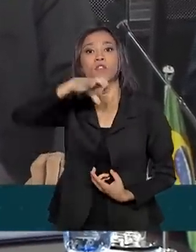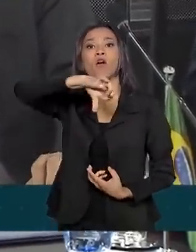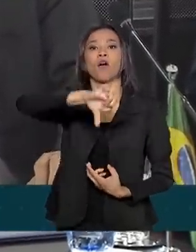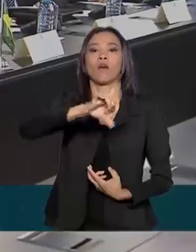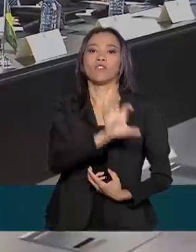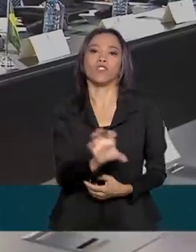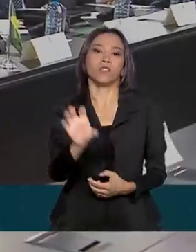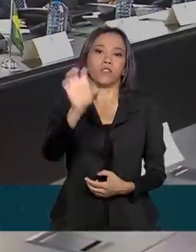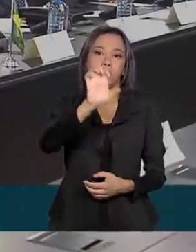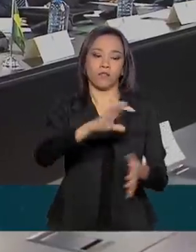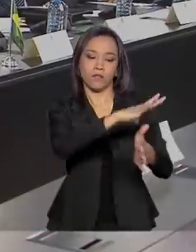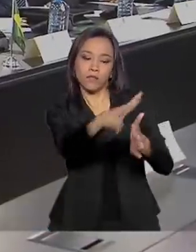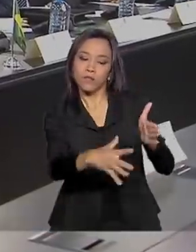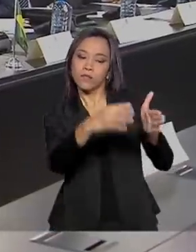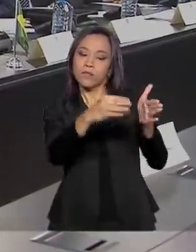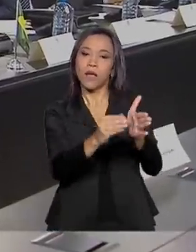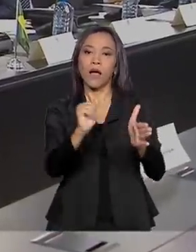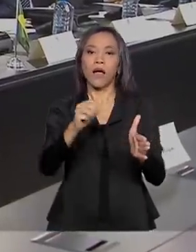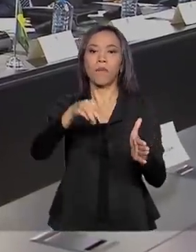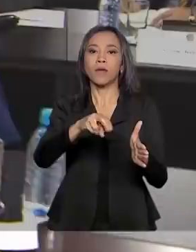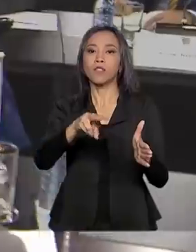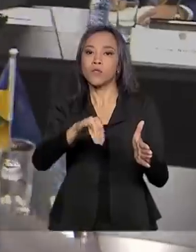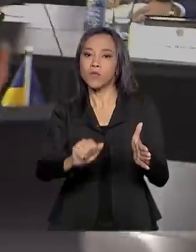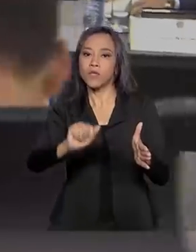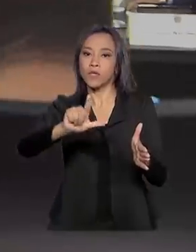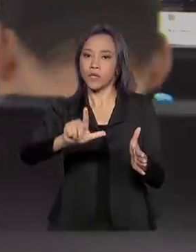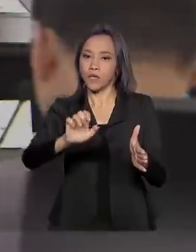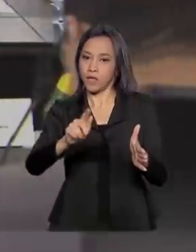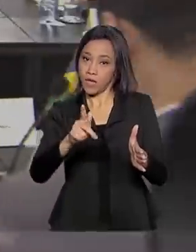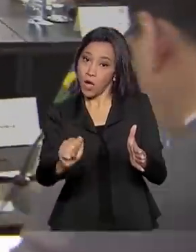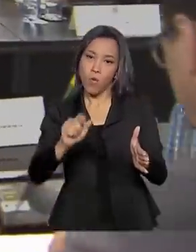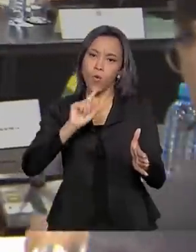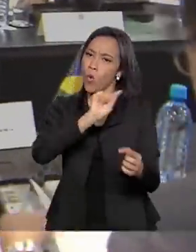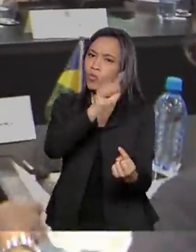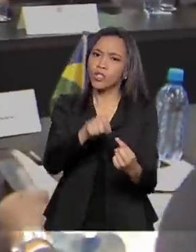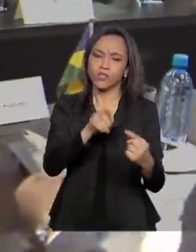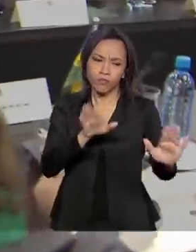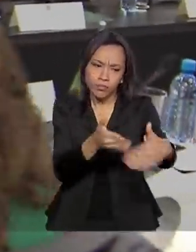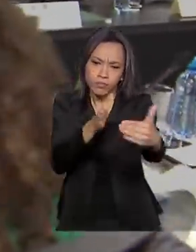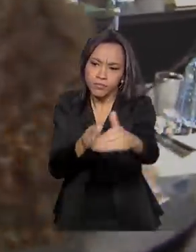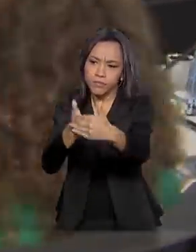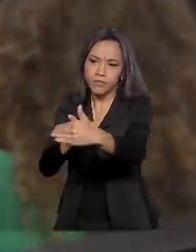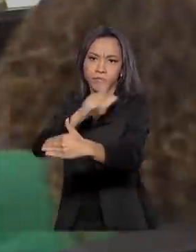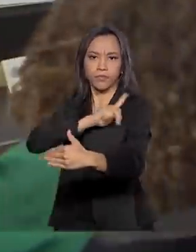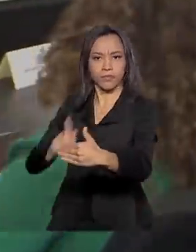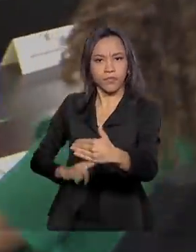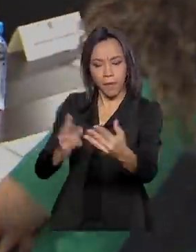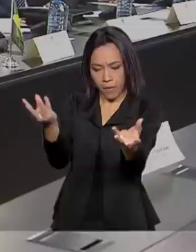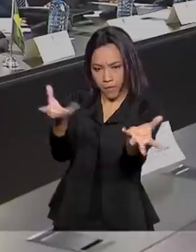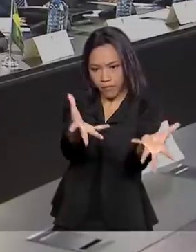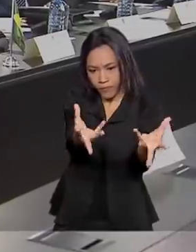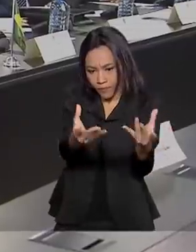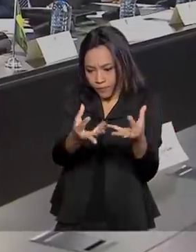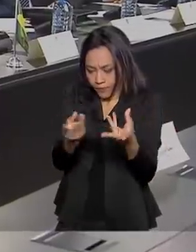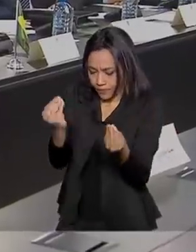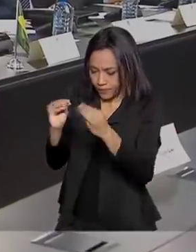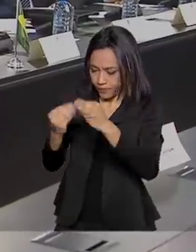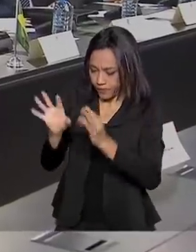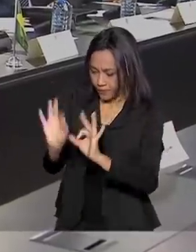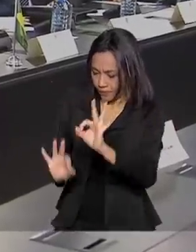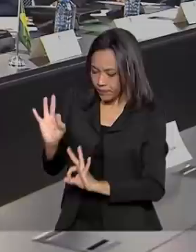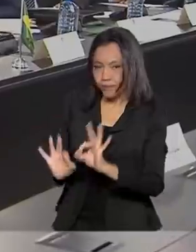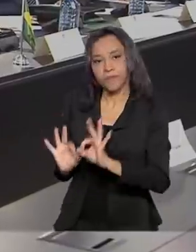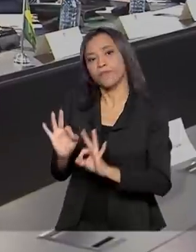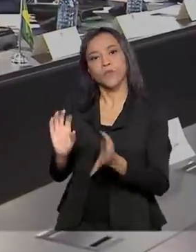Amazônia Legal para dialogar com os governadores e formular o plano de atuação do Conselho da Amazônia. Nesta terça